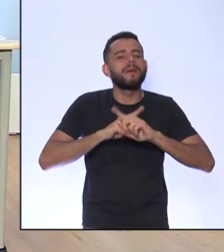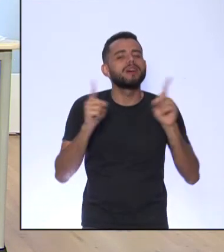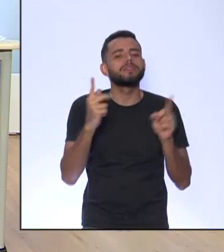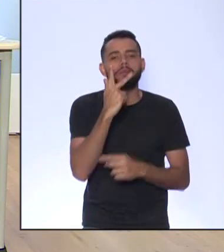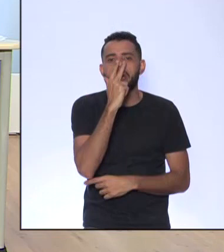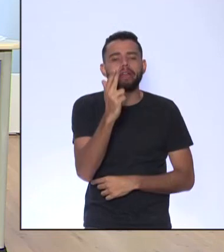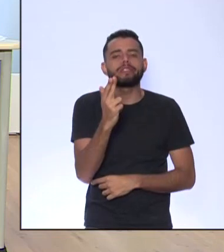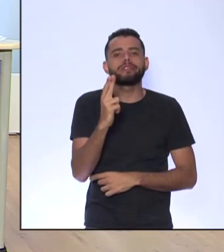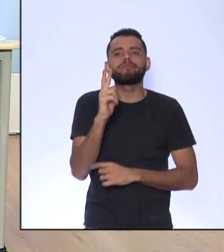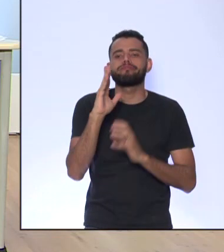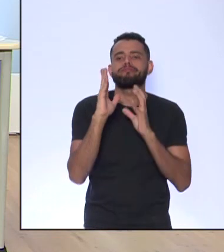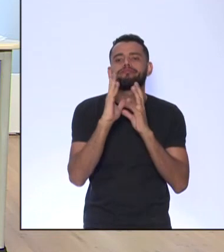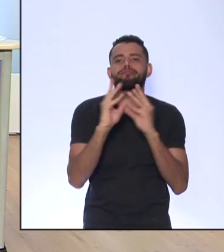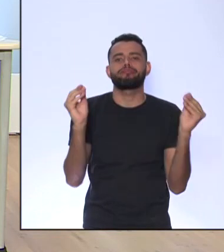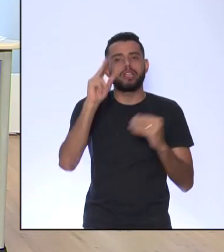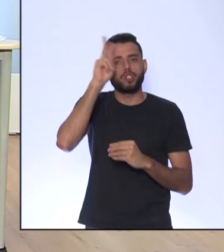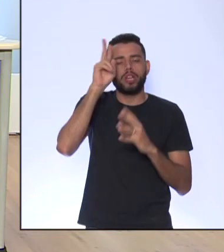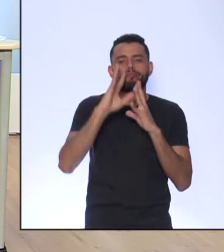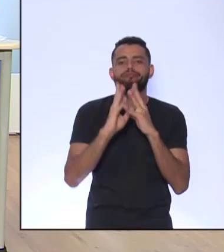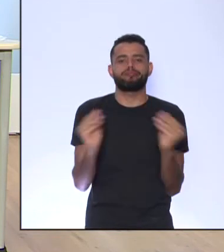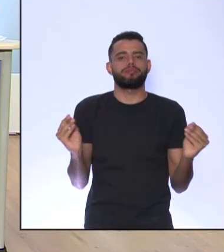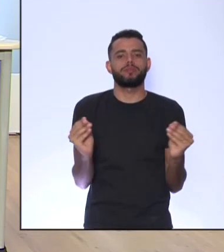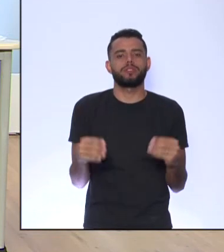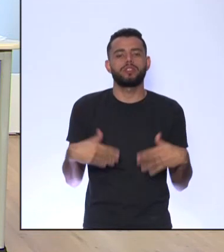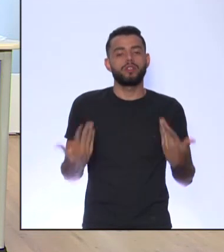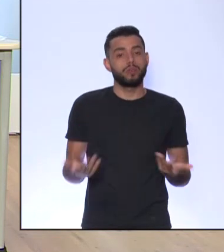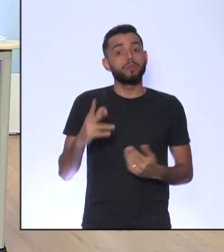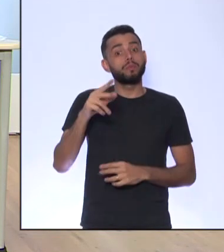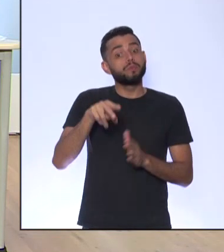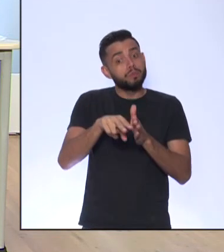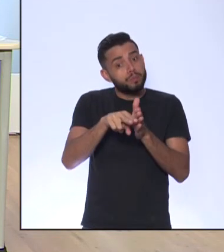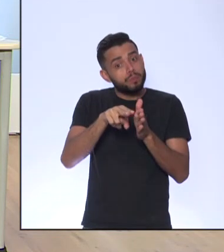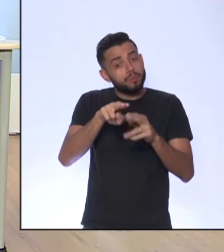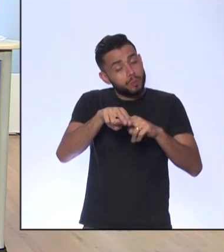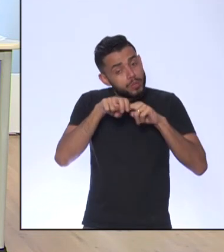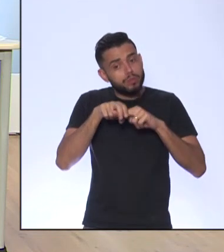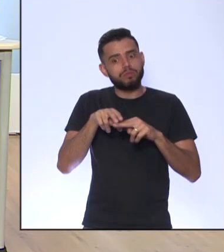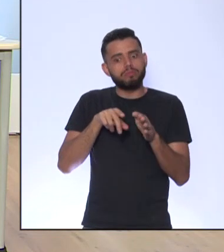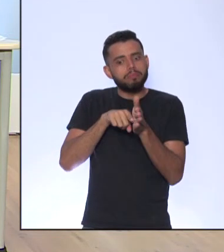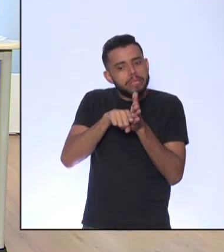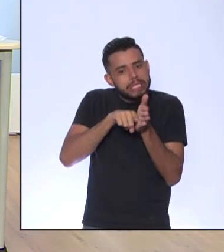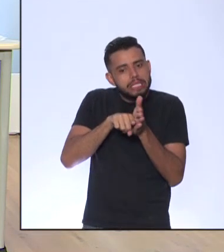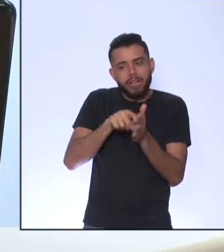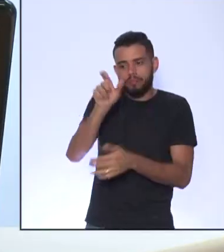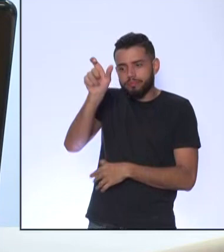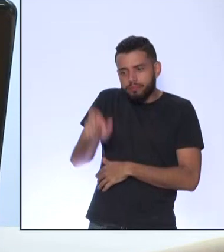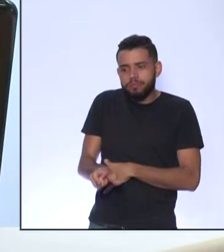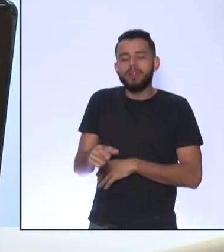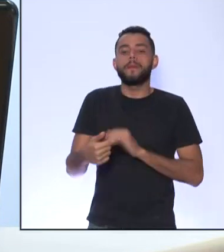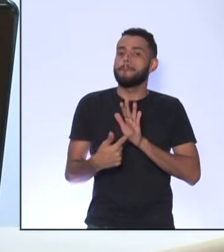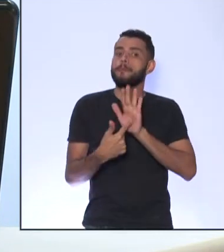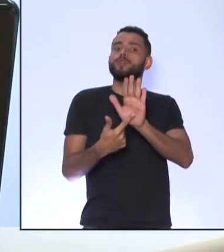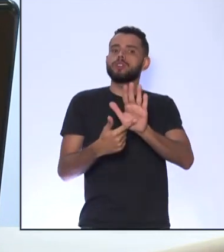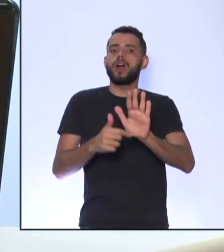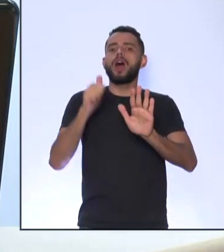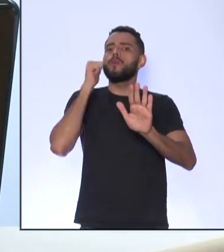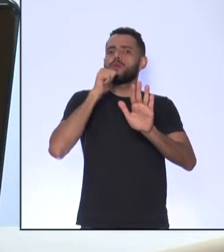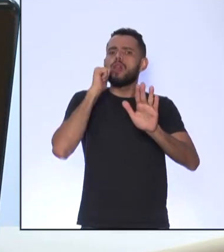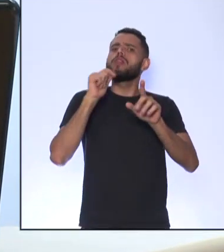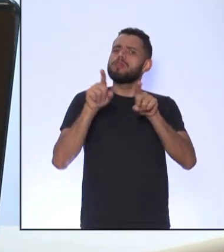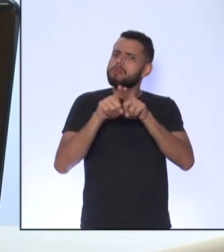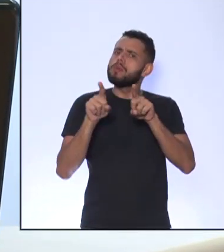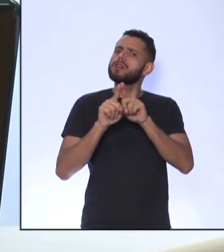pela história Então a ideia de fazer uma pesquisa sobre ela É tentar ressaltar Mostrar que teve o papel da mulher Nesse